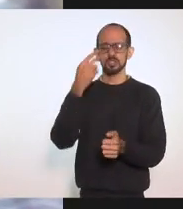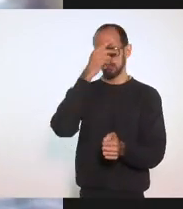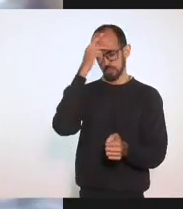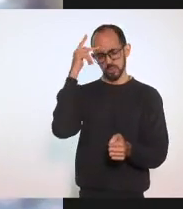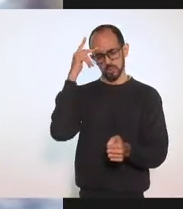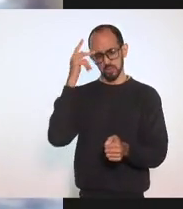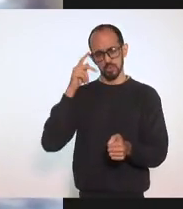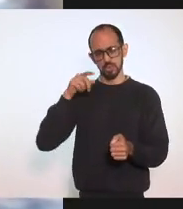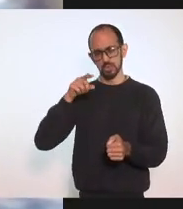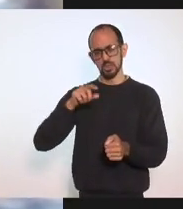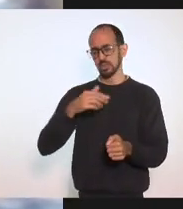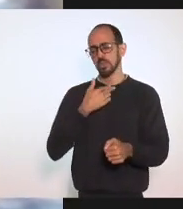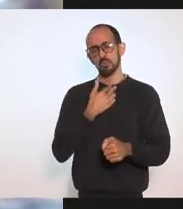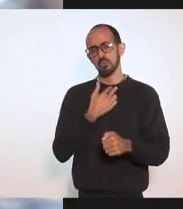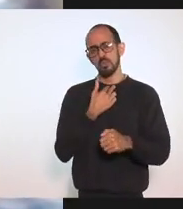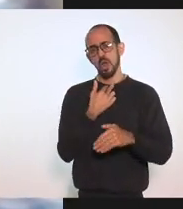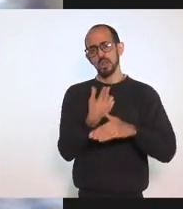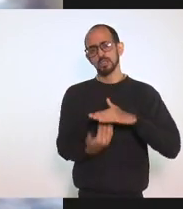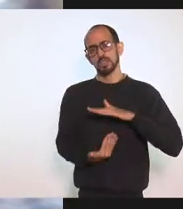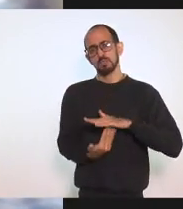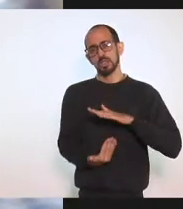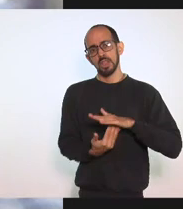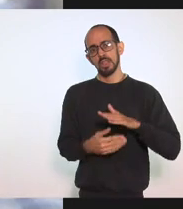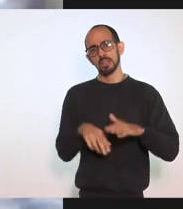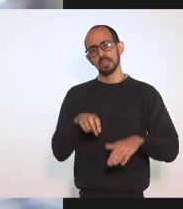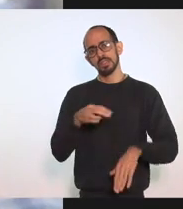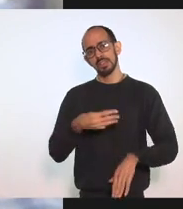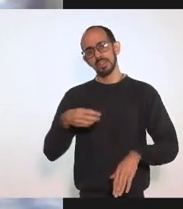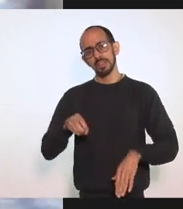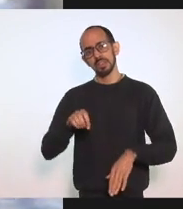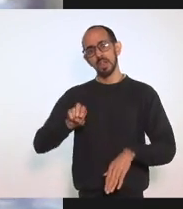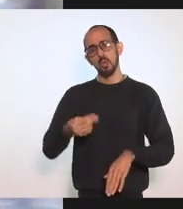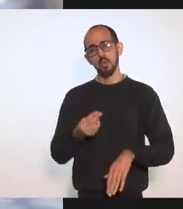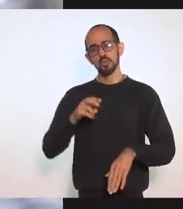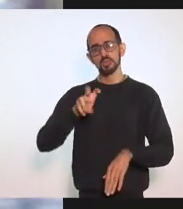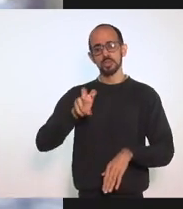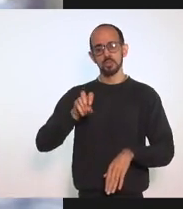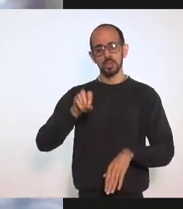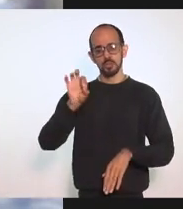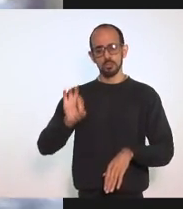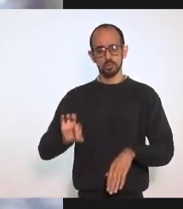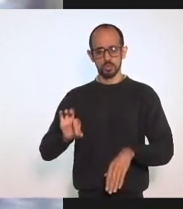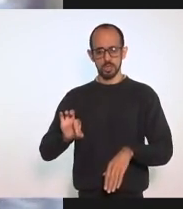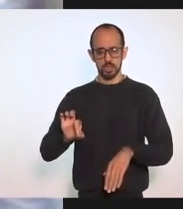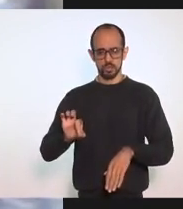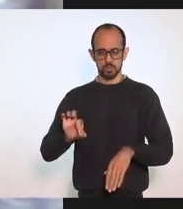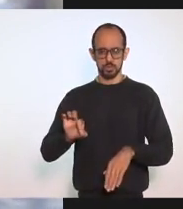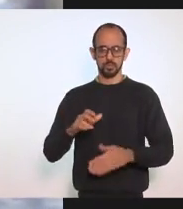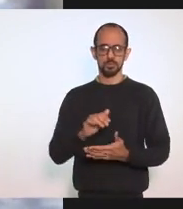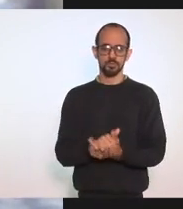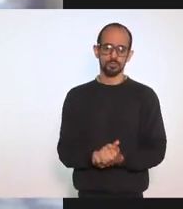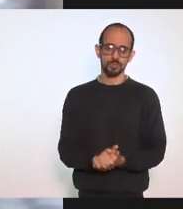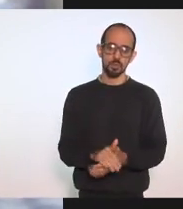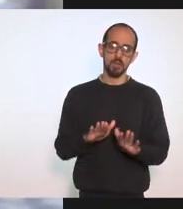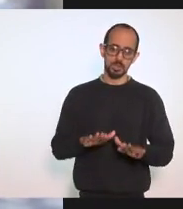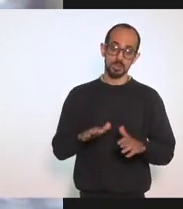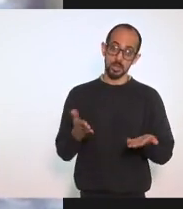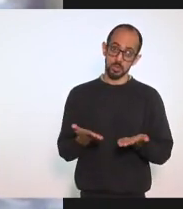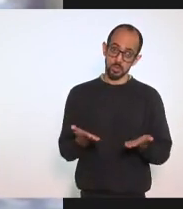ultrapassaria A capacidade Entre 30 E 50% De lotação Sendo que agora O ministro